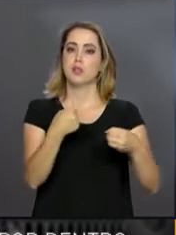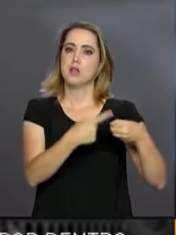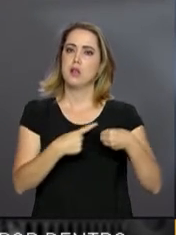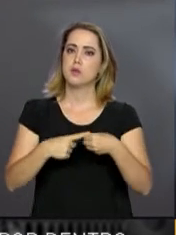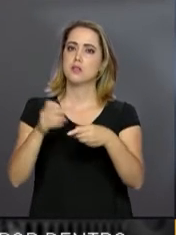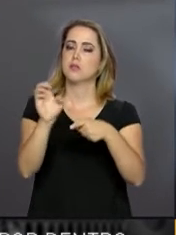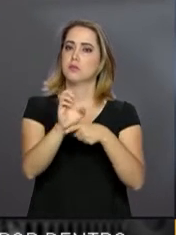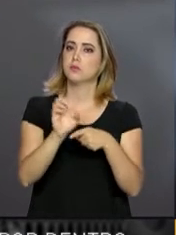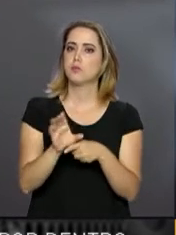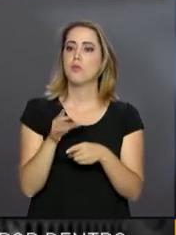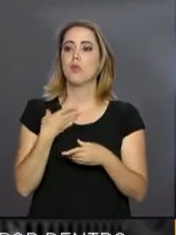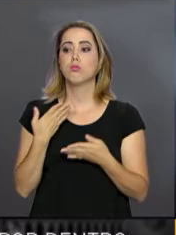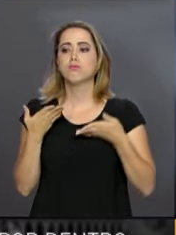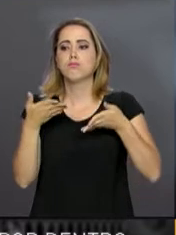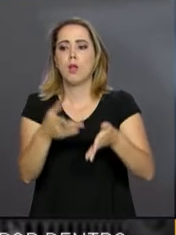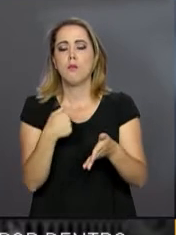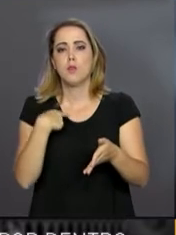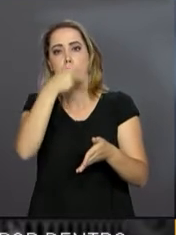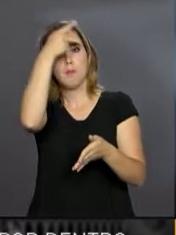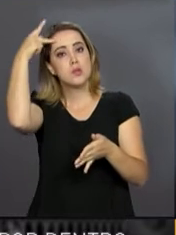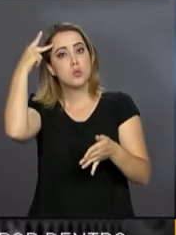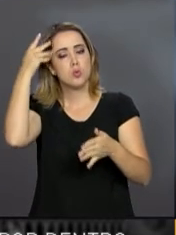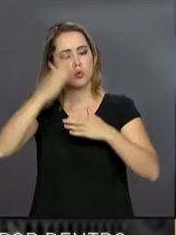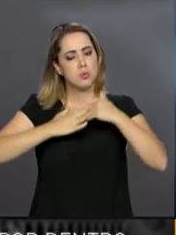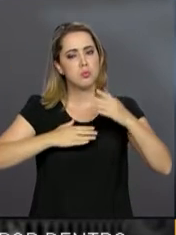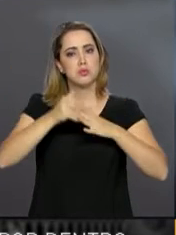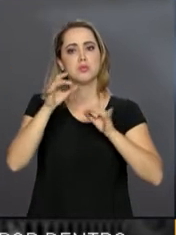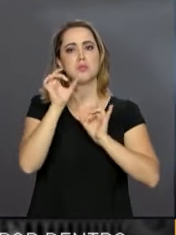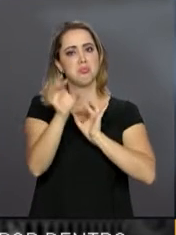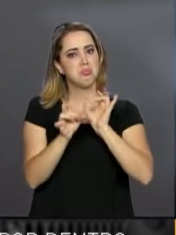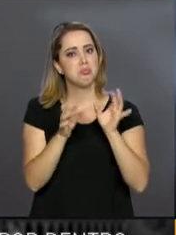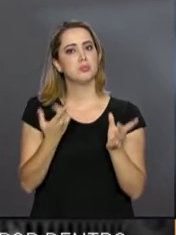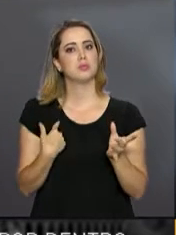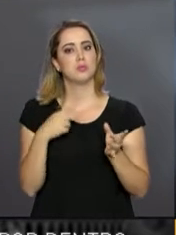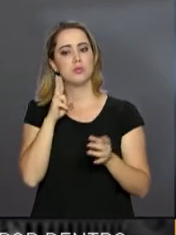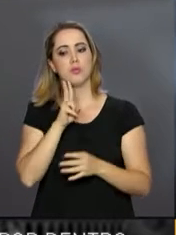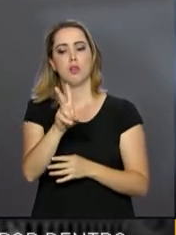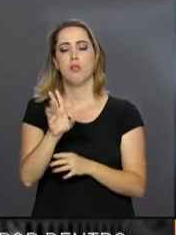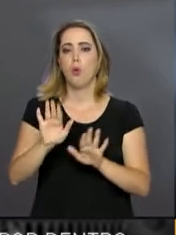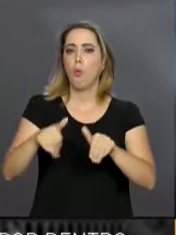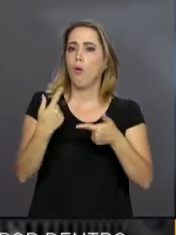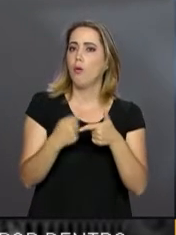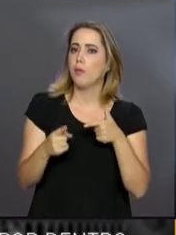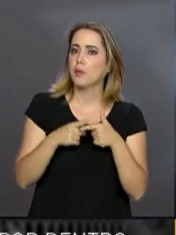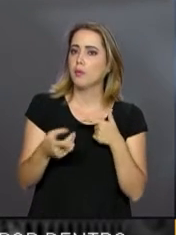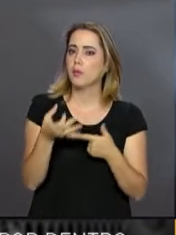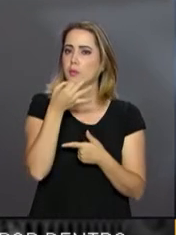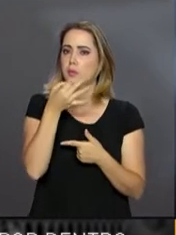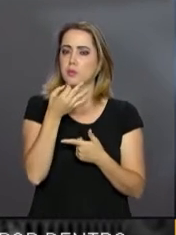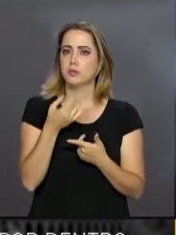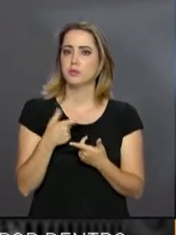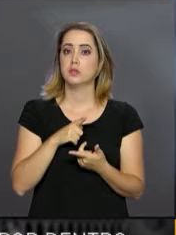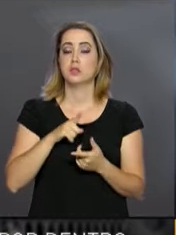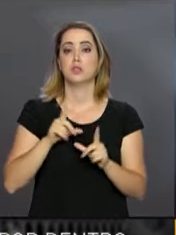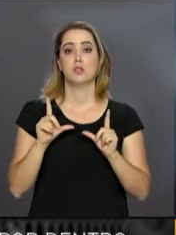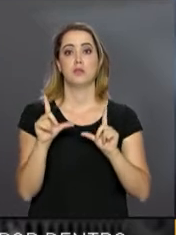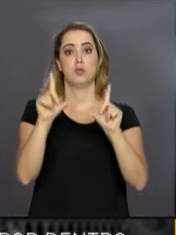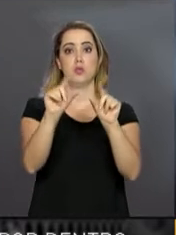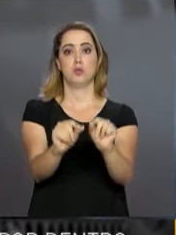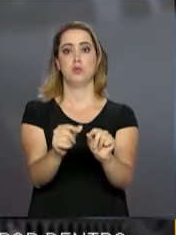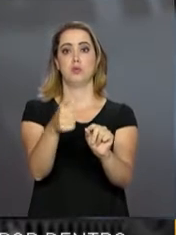enviando especialistas para identificar as causas e sugerir medidas. Houve uma redução de